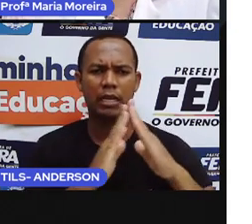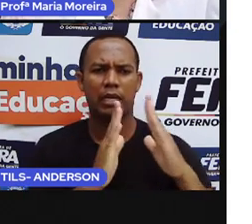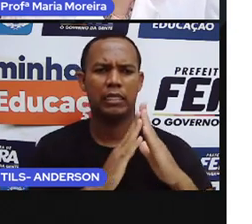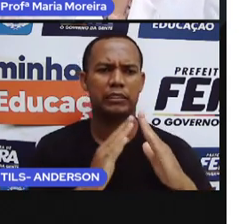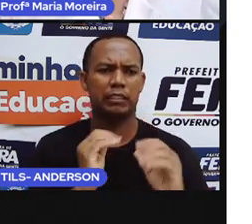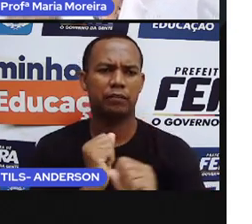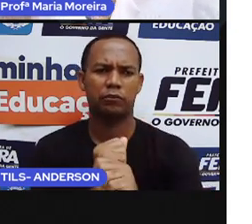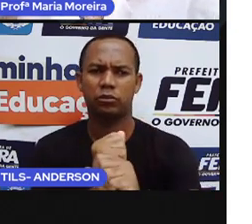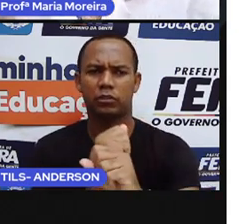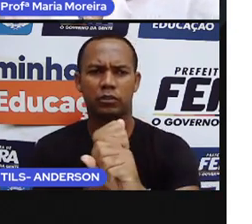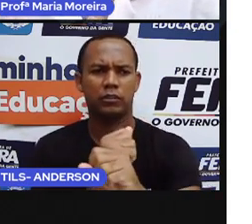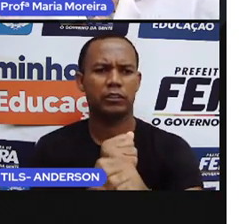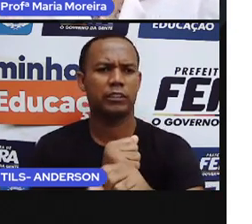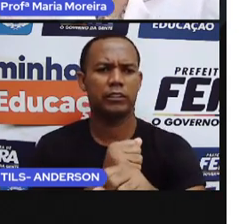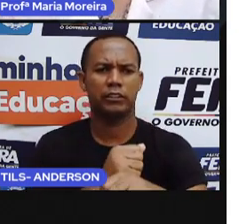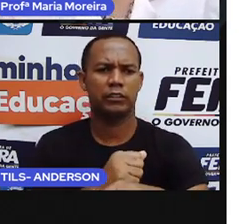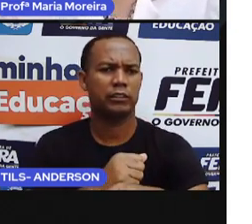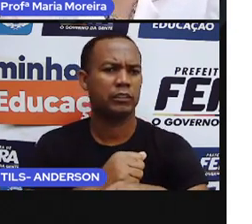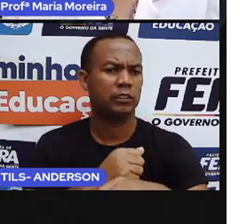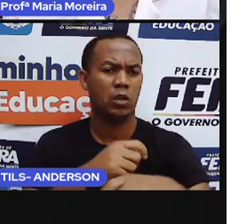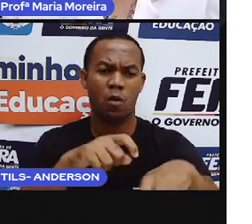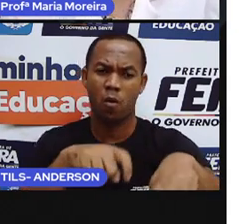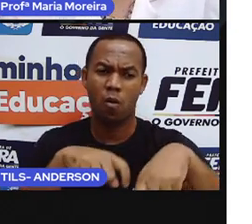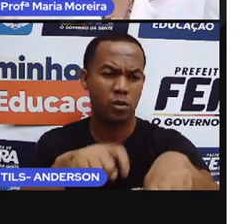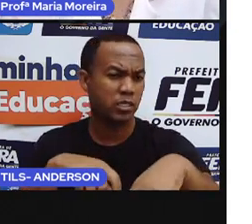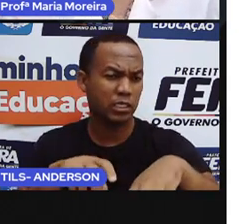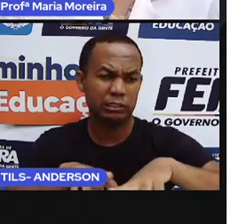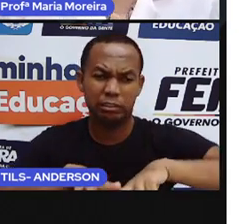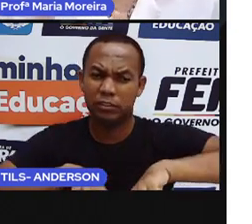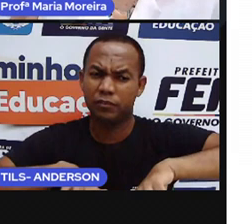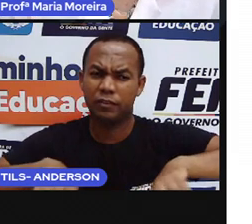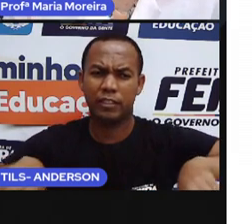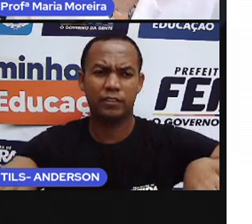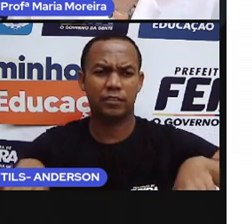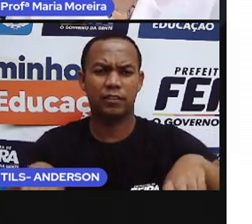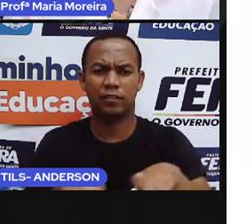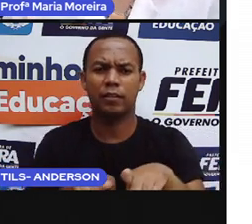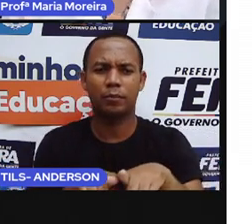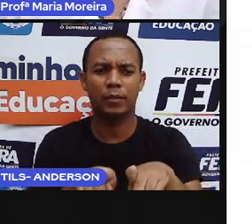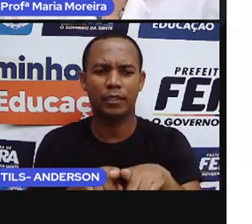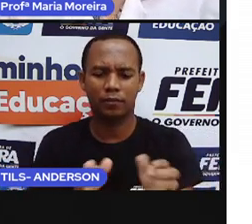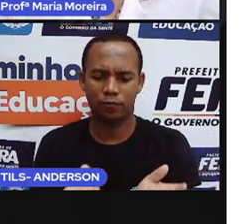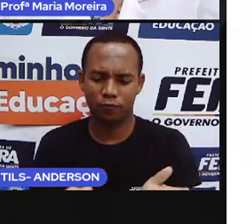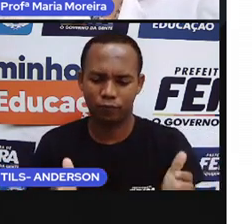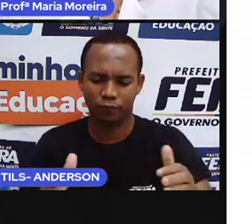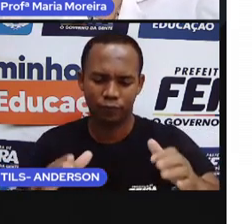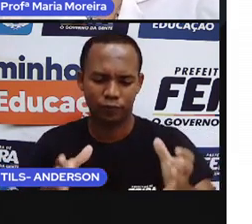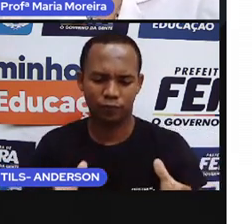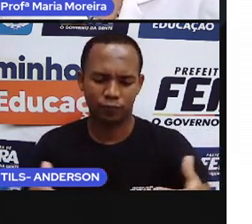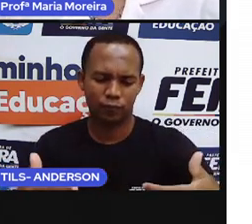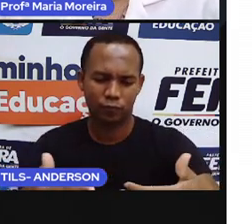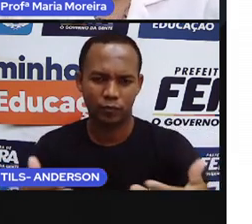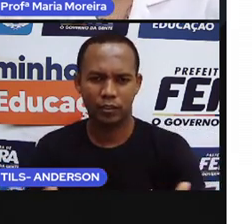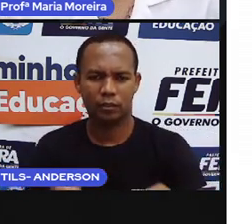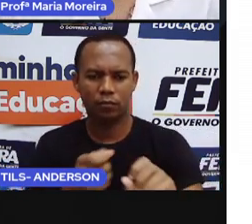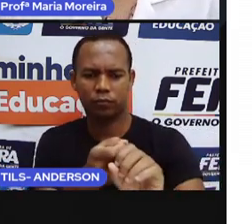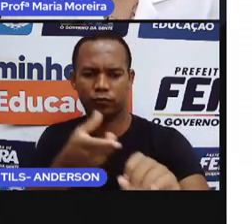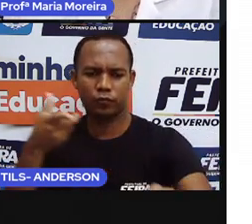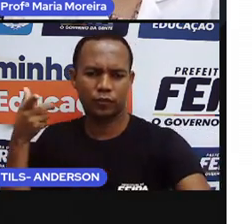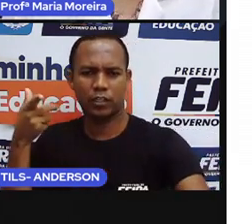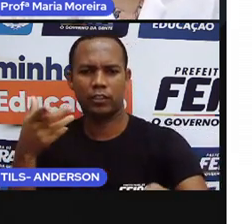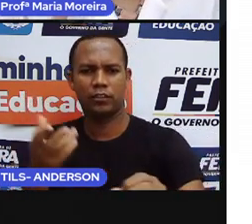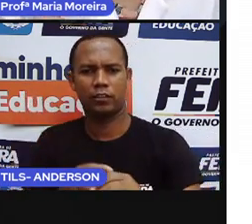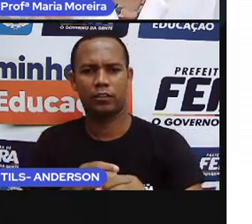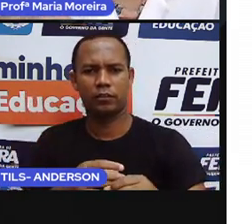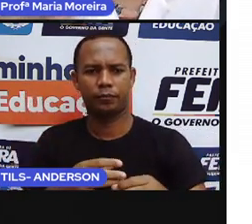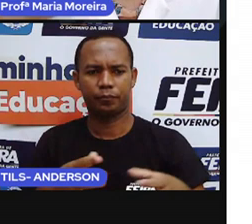das canôs, das ferramentas utilizadas no dia a dia, como vasos de cerâmica, seixas, flechas, arcos. Olha